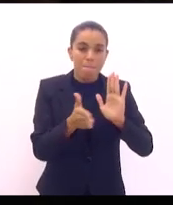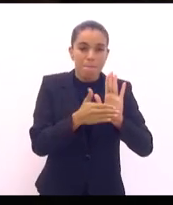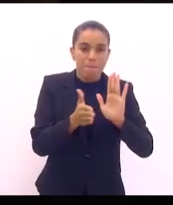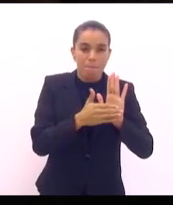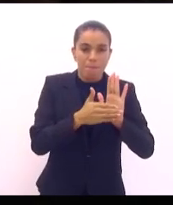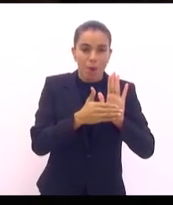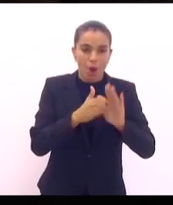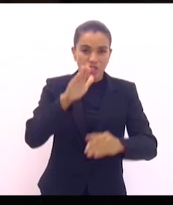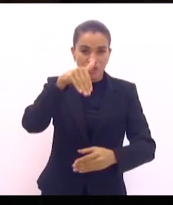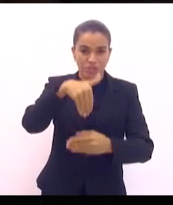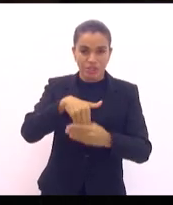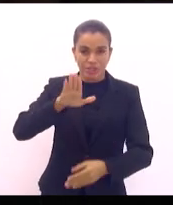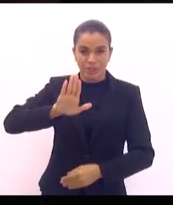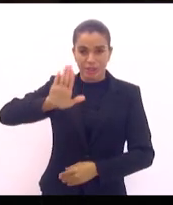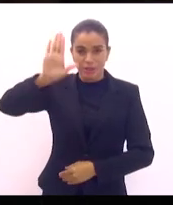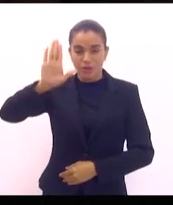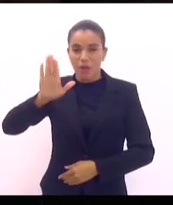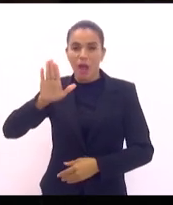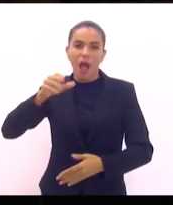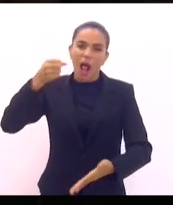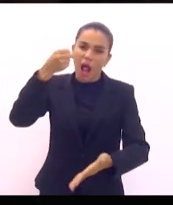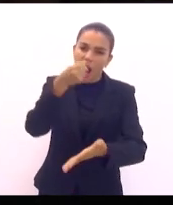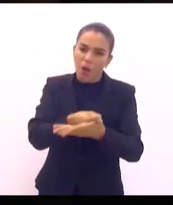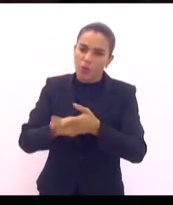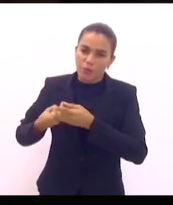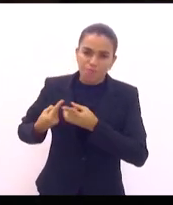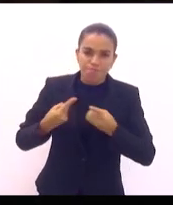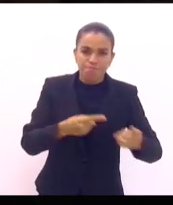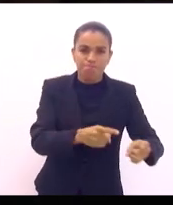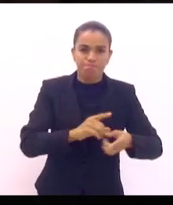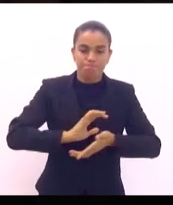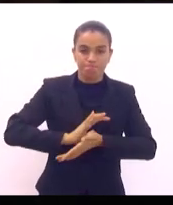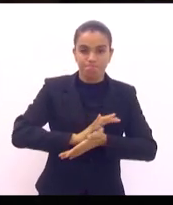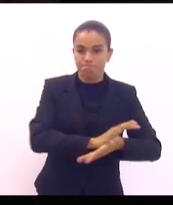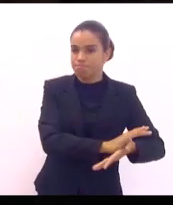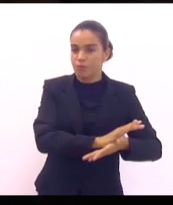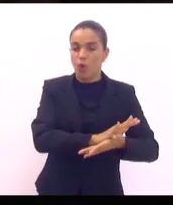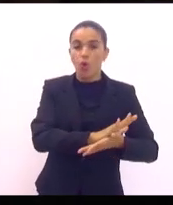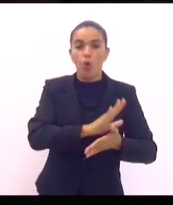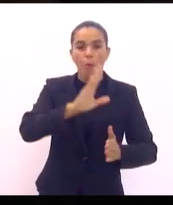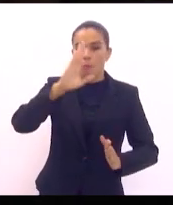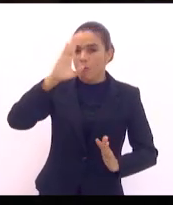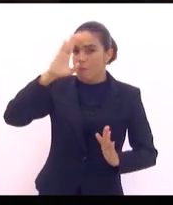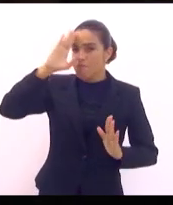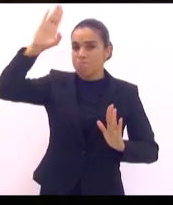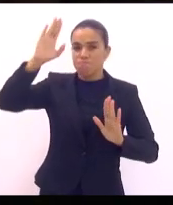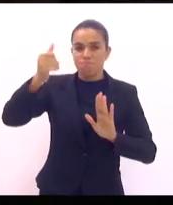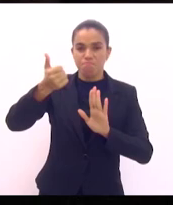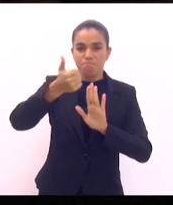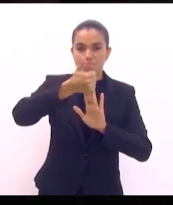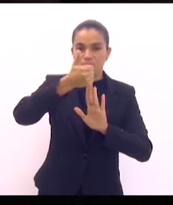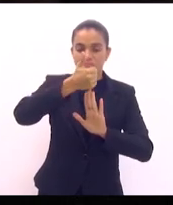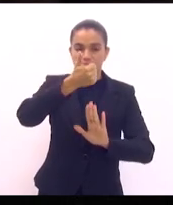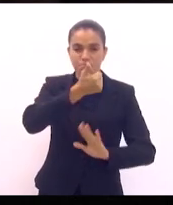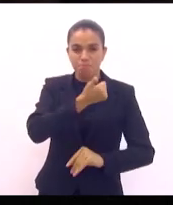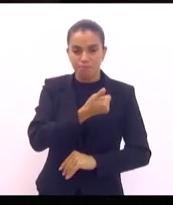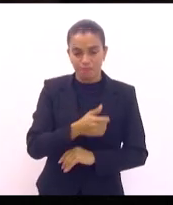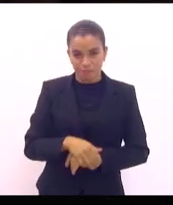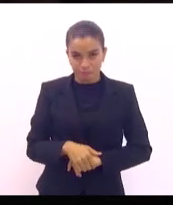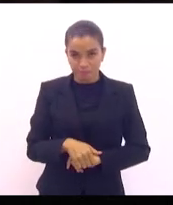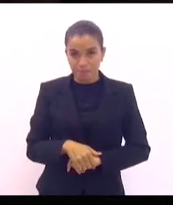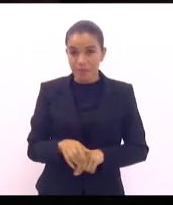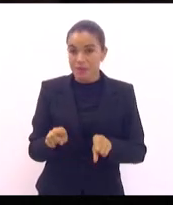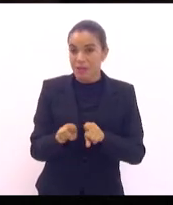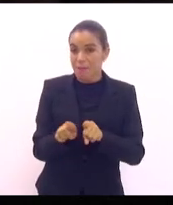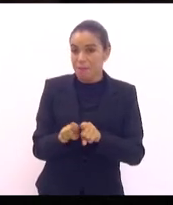quanto preconceito como um ponto central. E há duas legislaturas, deputado Atila Nunes,